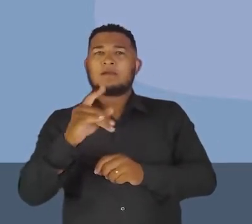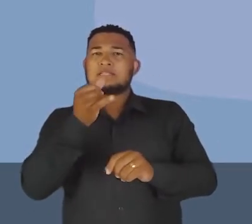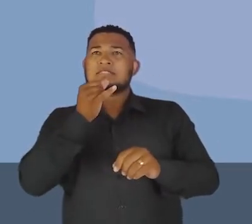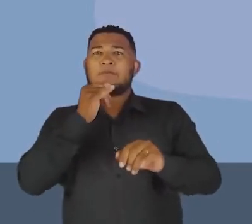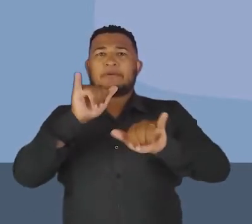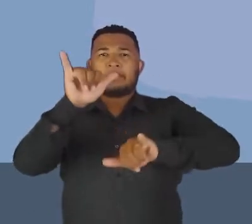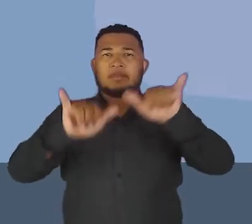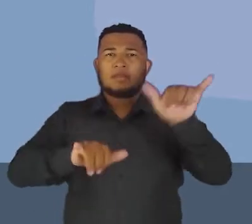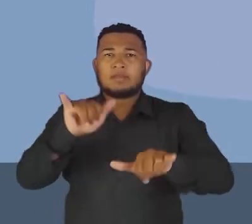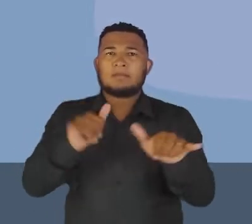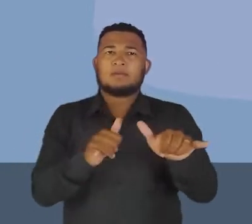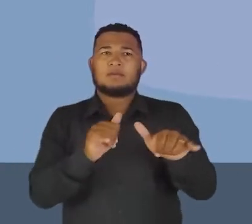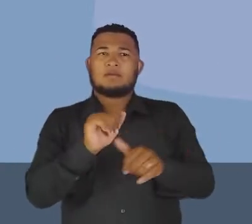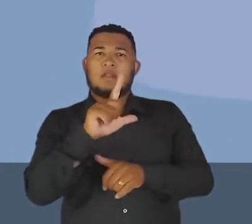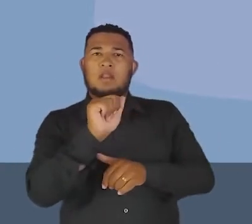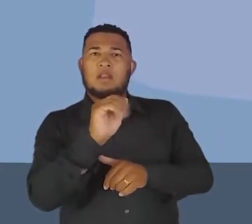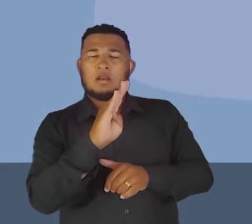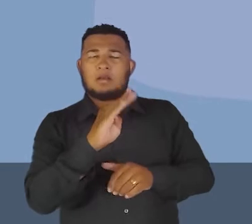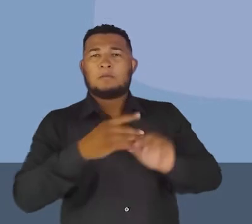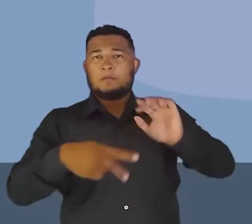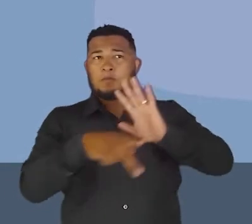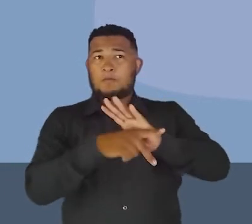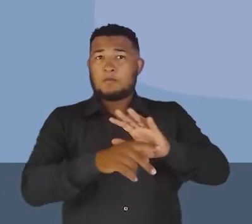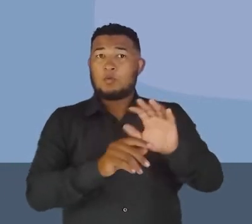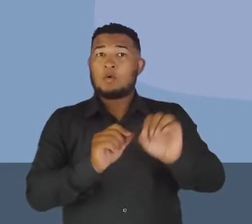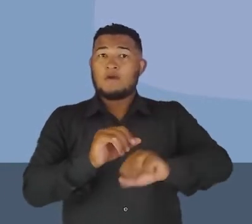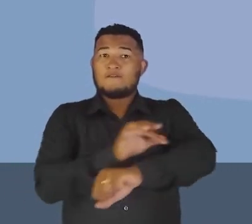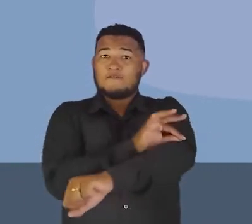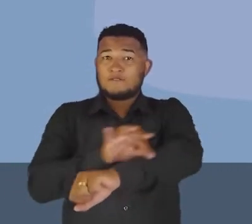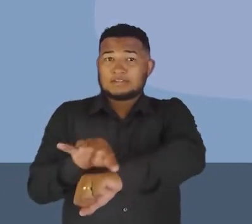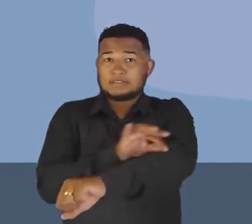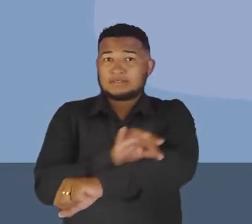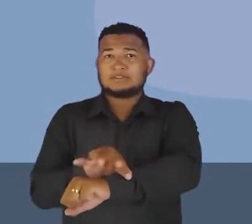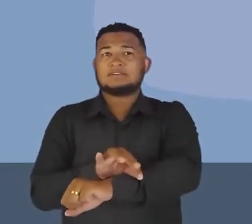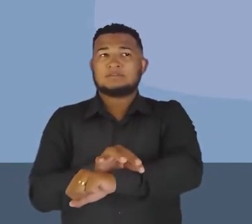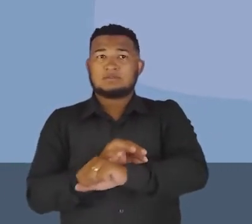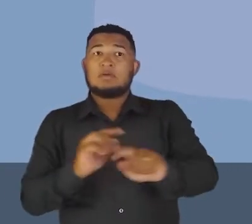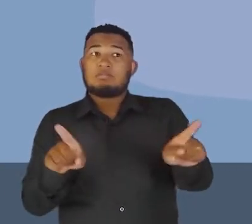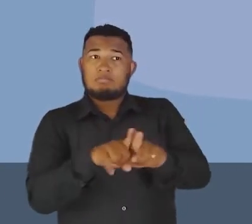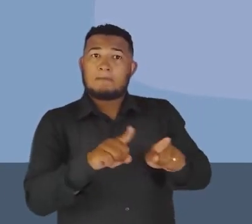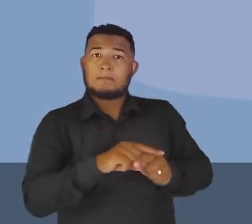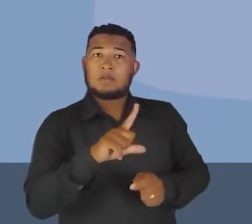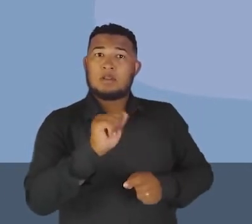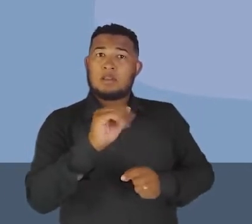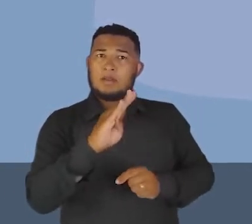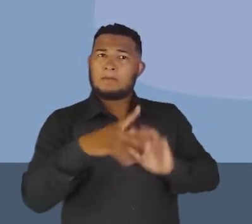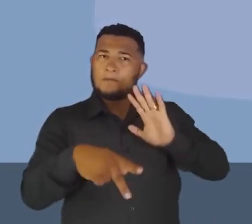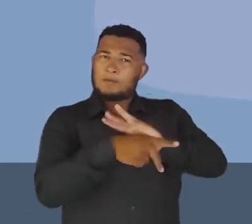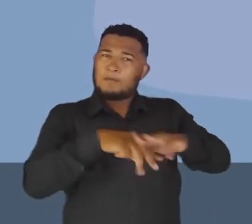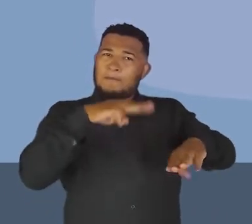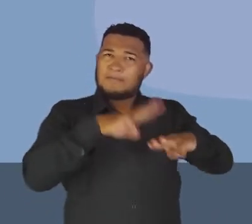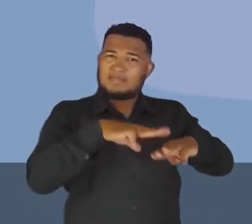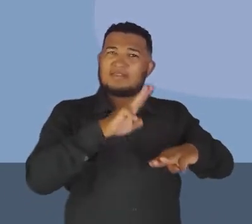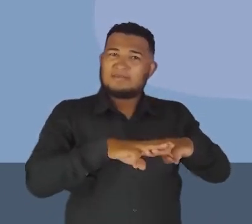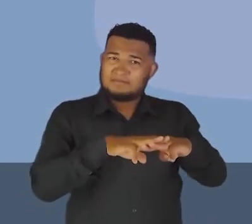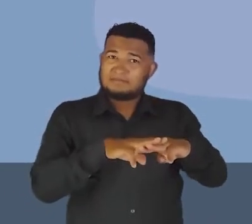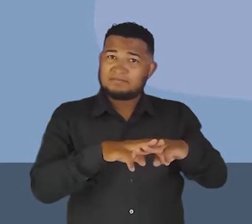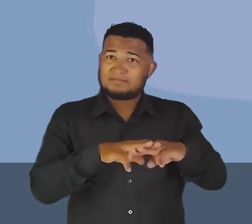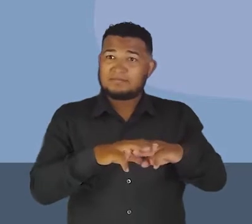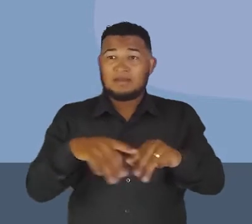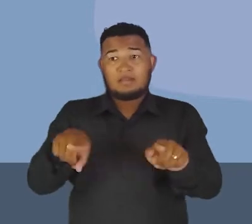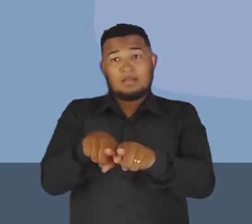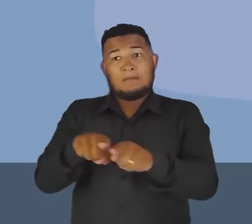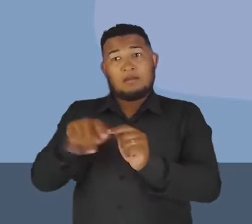de química, os laboratórios de física, também podemos ter laboratório de matemática, né? A gente tem as áreas de